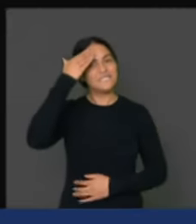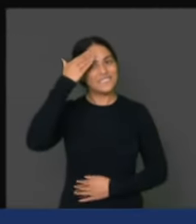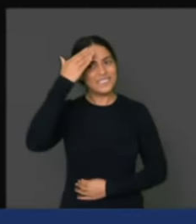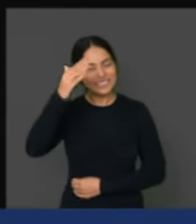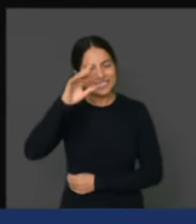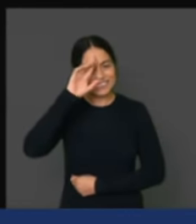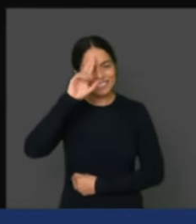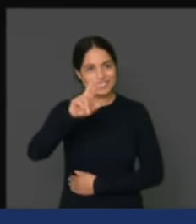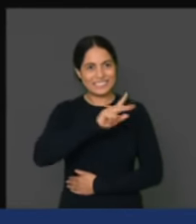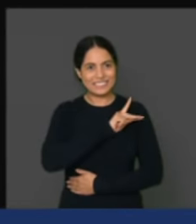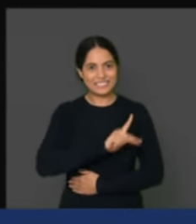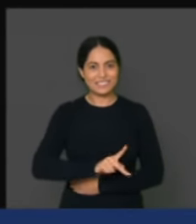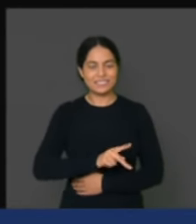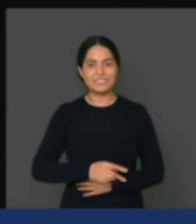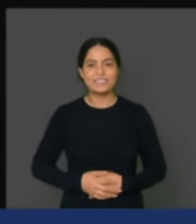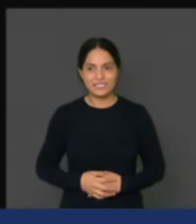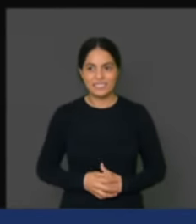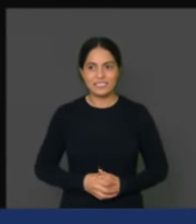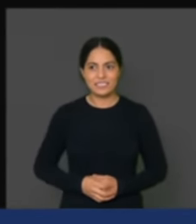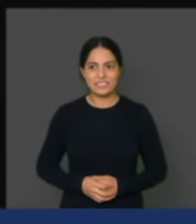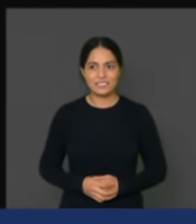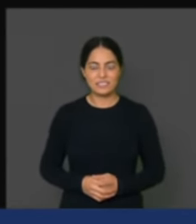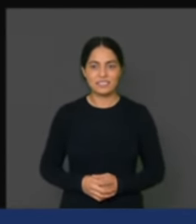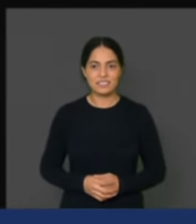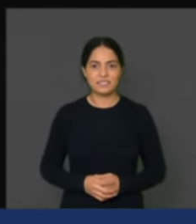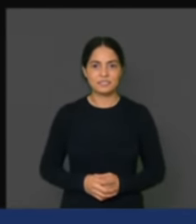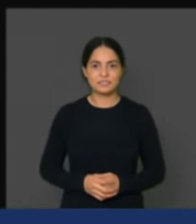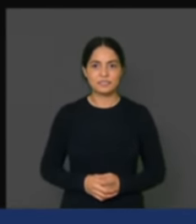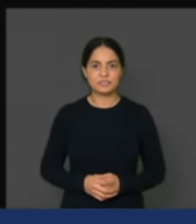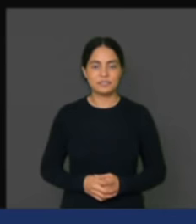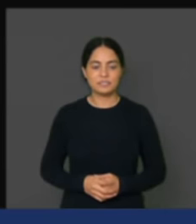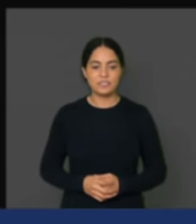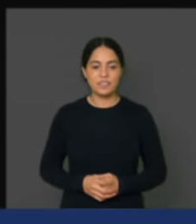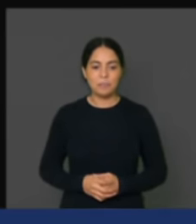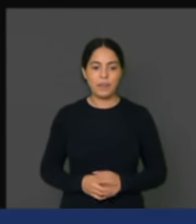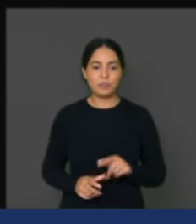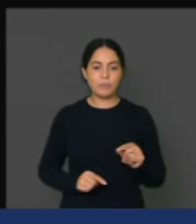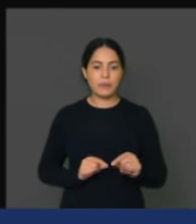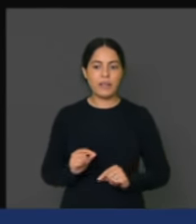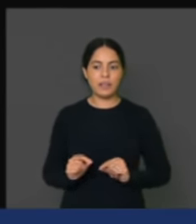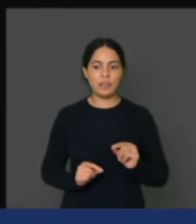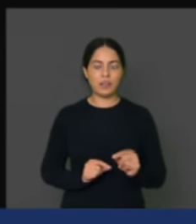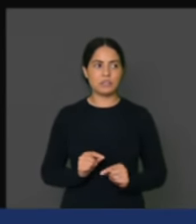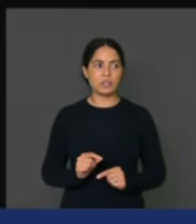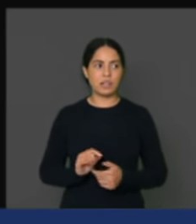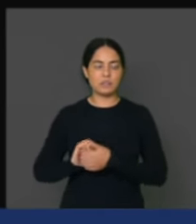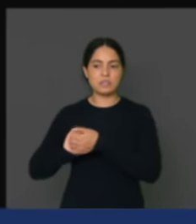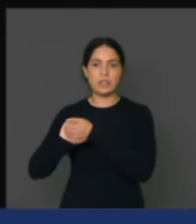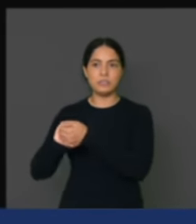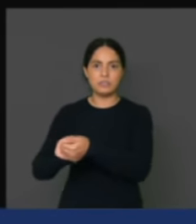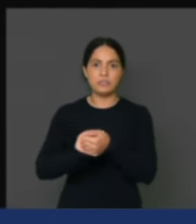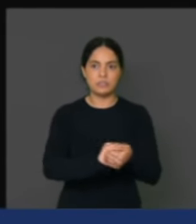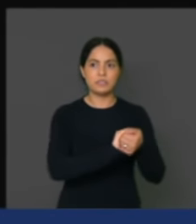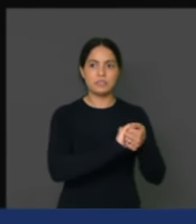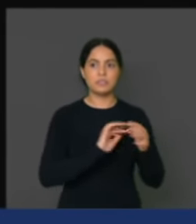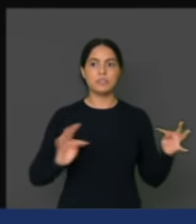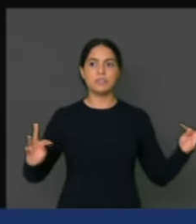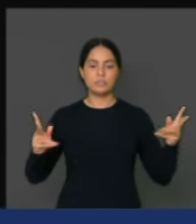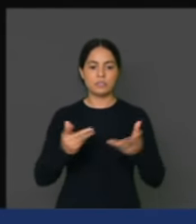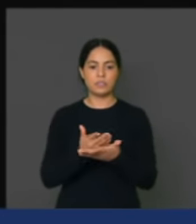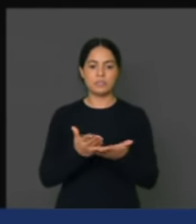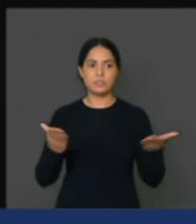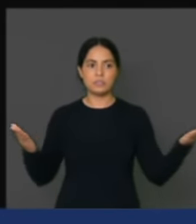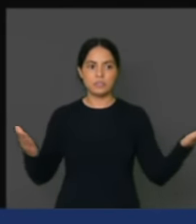presidente. Eu gostaria de cumprimentar todos os empreendedores brasileiros no dia